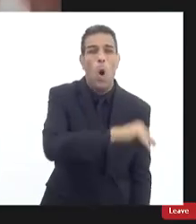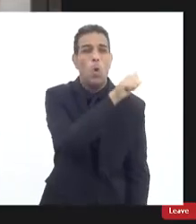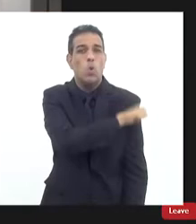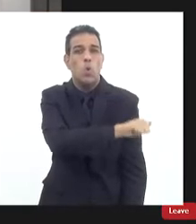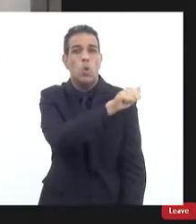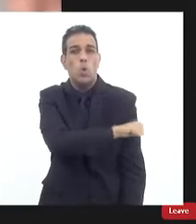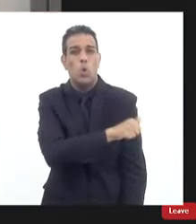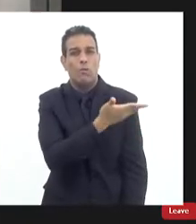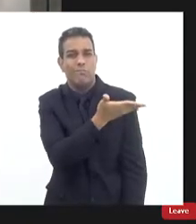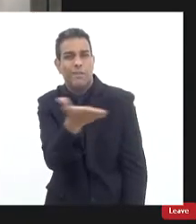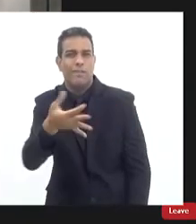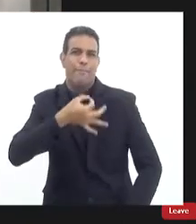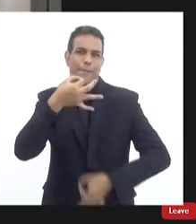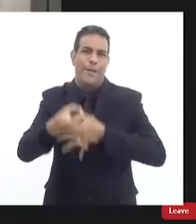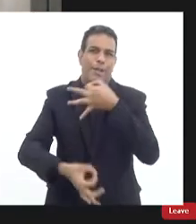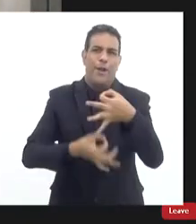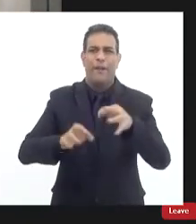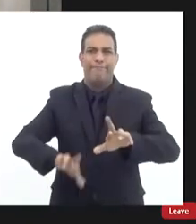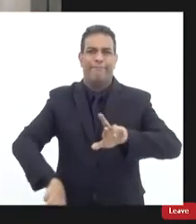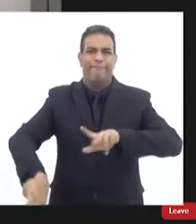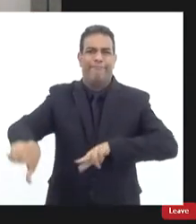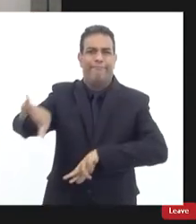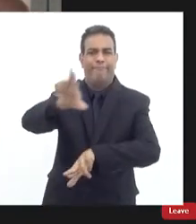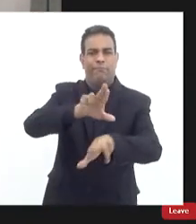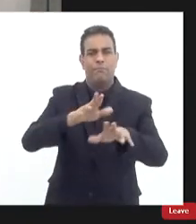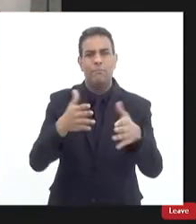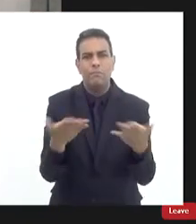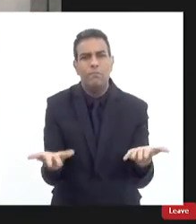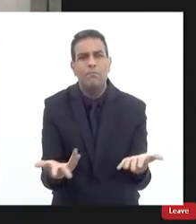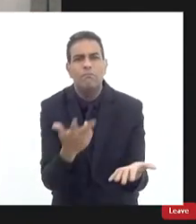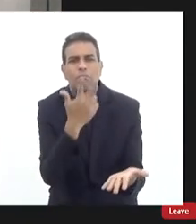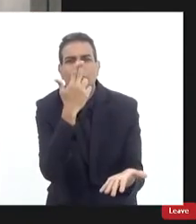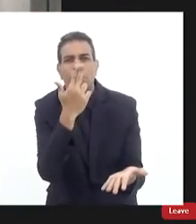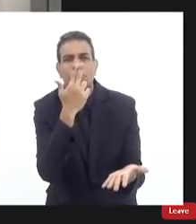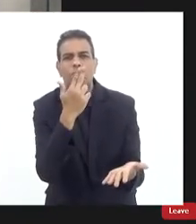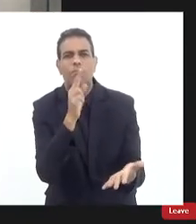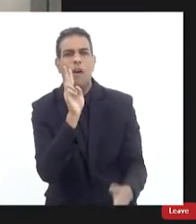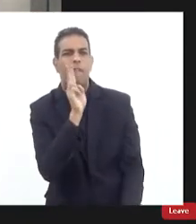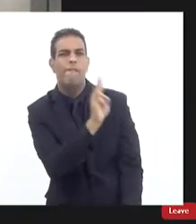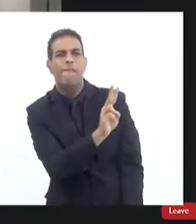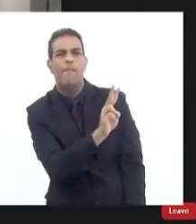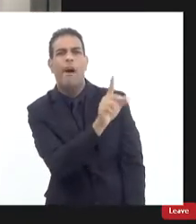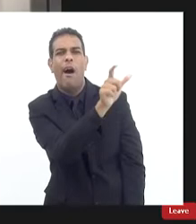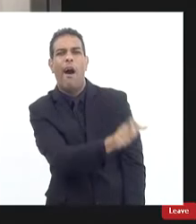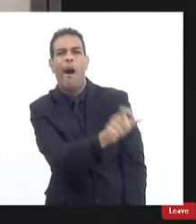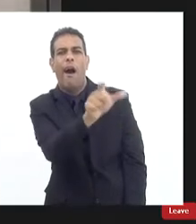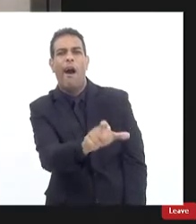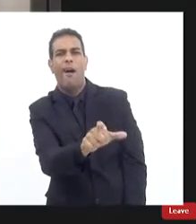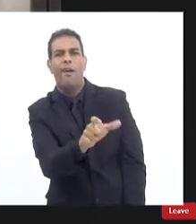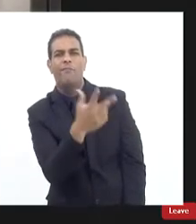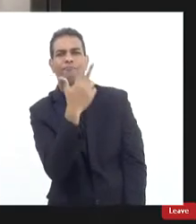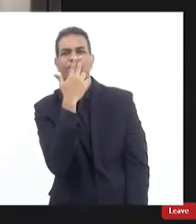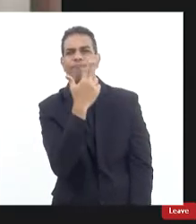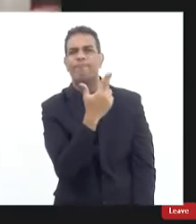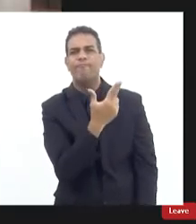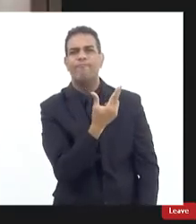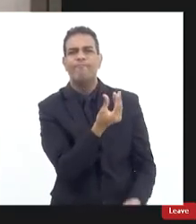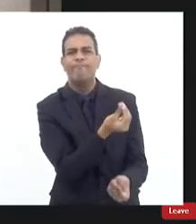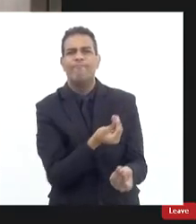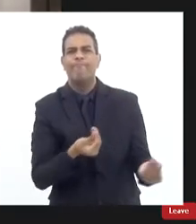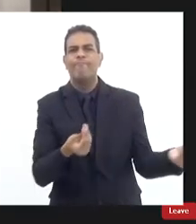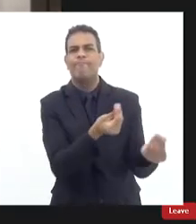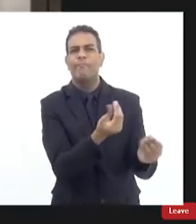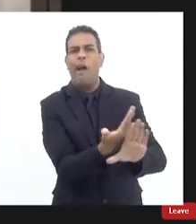as visões se maculam numa coisa que a gente às vezes olha pro próximo com a nossa situação é um esculacho